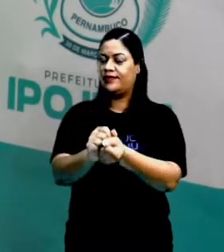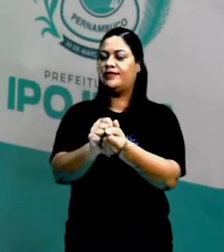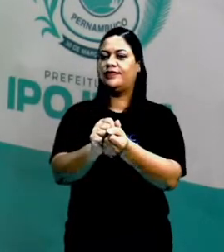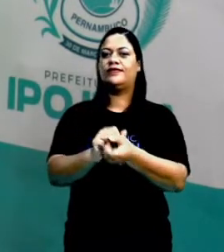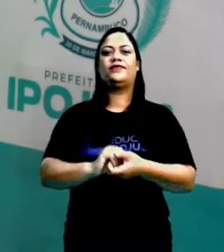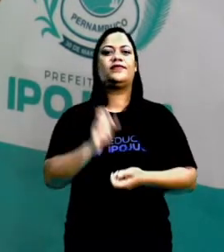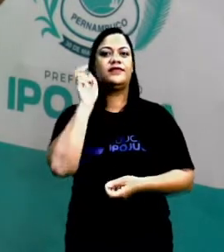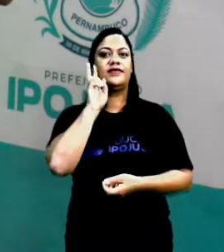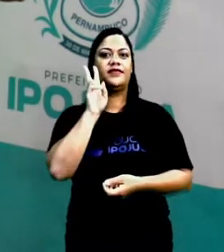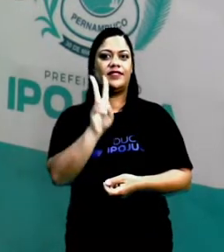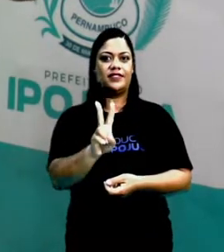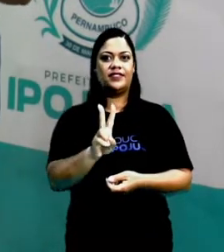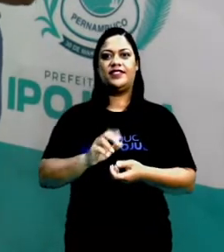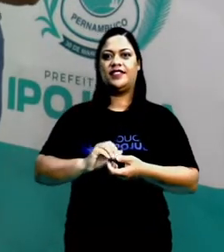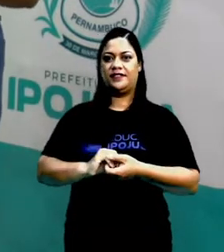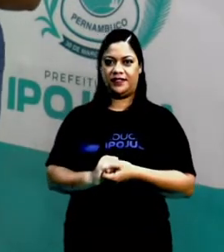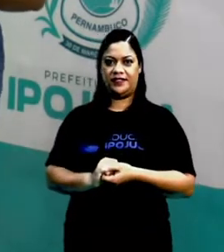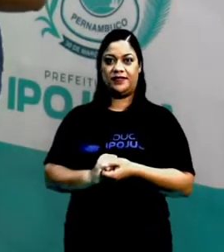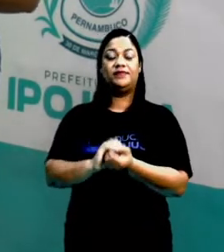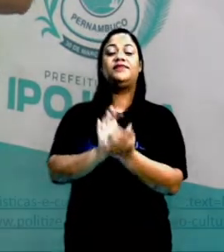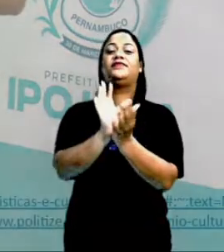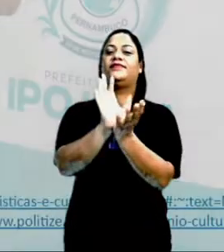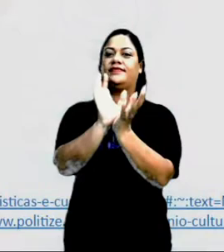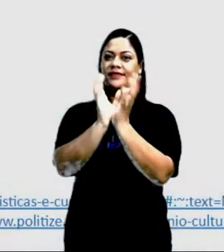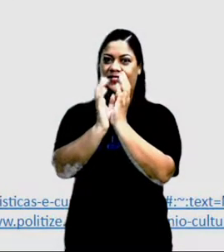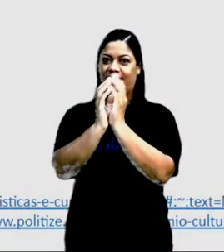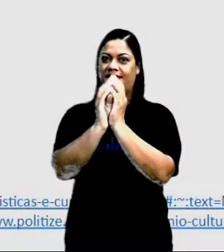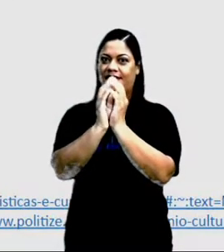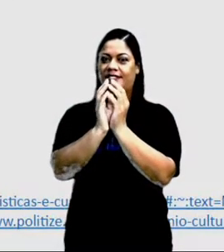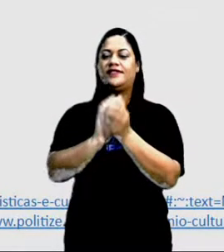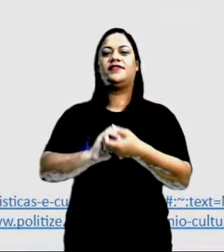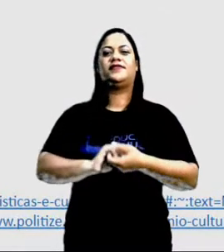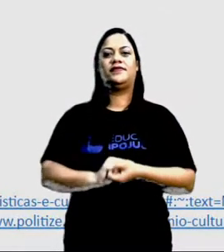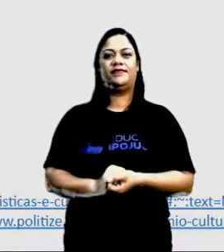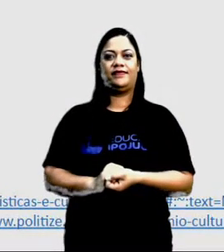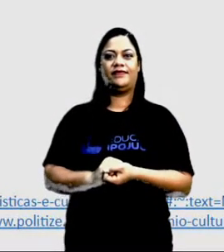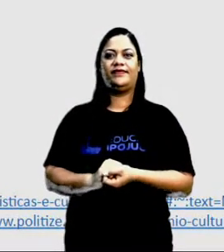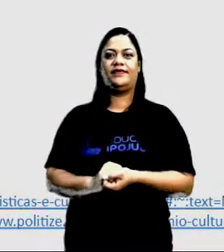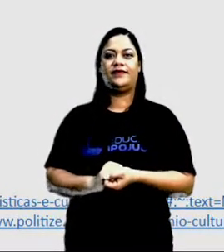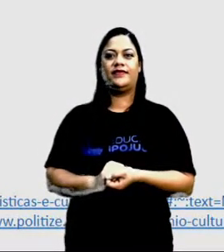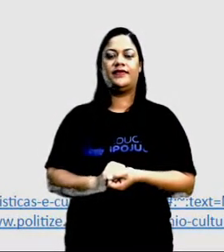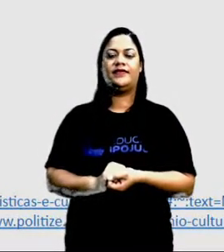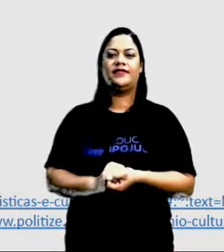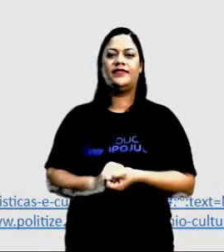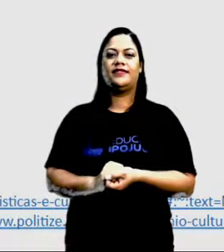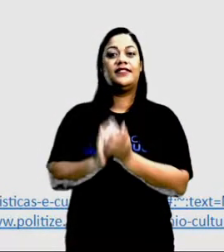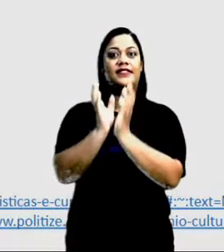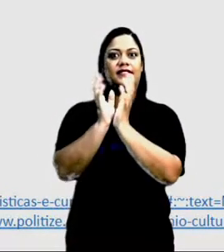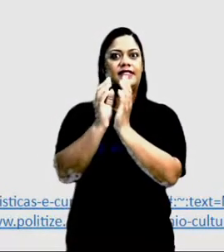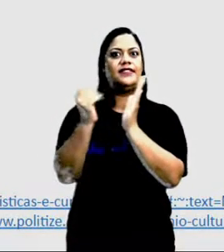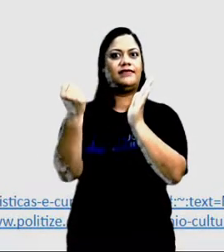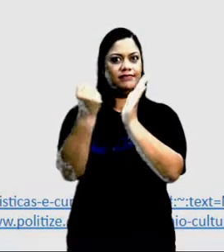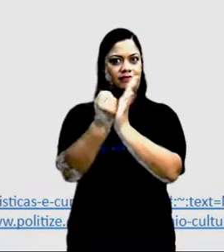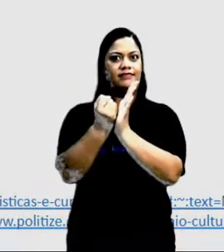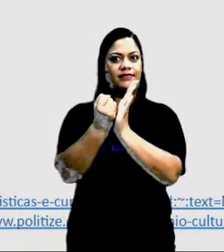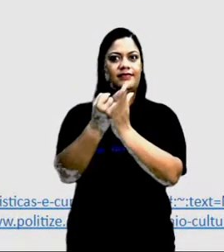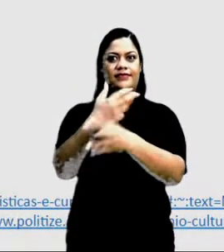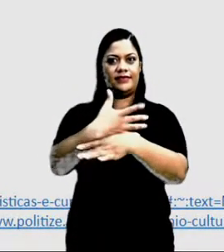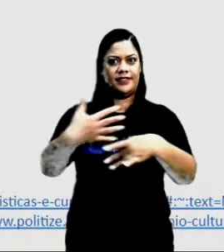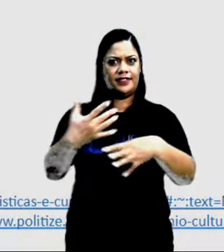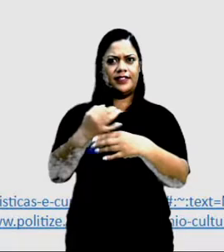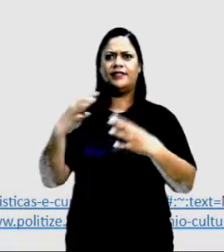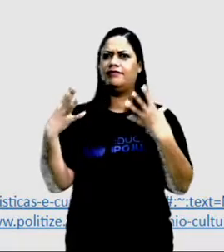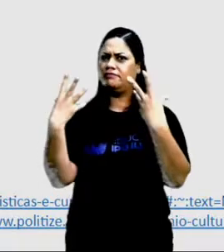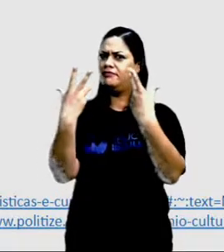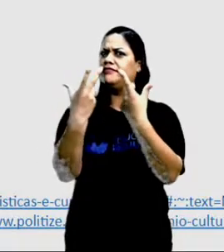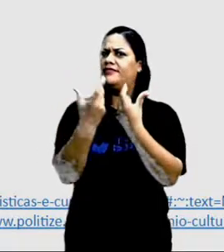Aqui a gente está vendo o Marco Zero do Recife, aqui a gente está vendo um patrimônio cultural do Recife. Muito bonito,